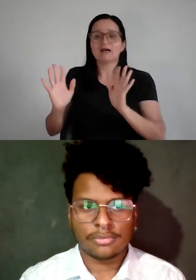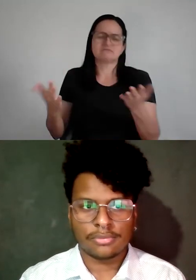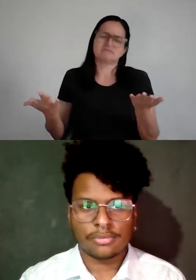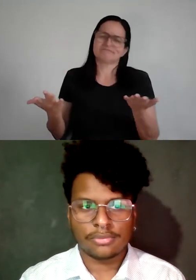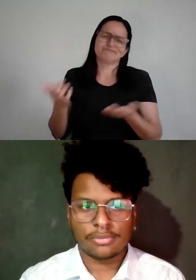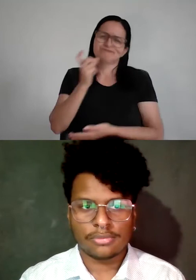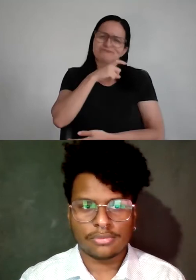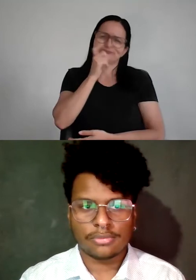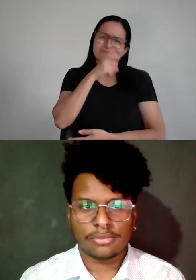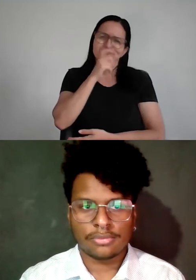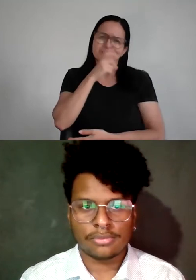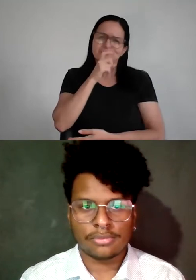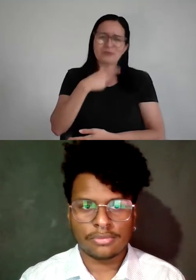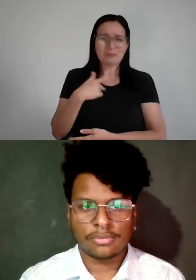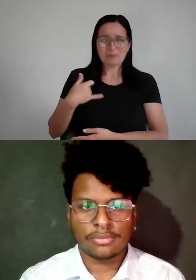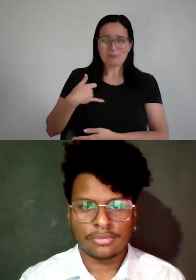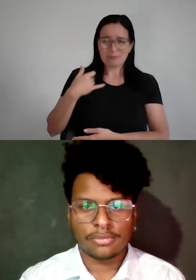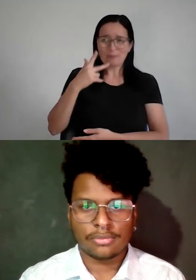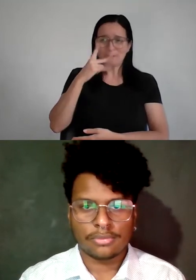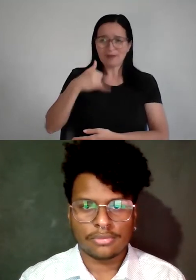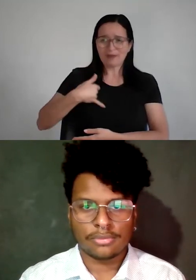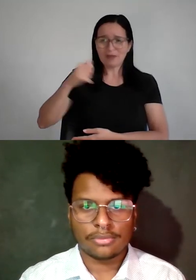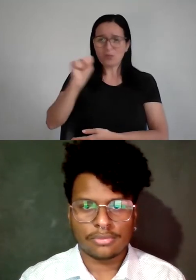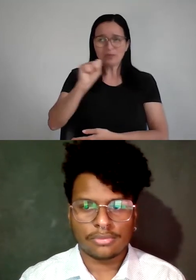88 anos, ele tá no Instagram, no Zap, entendeu?